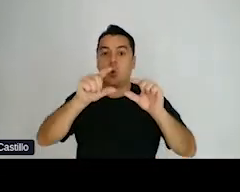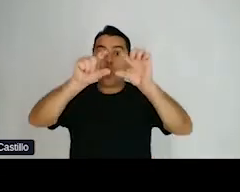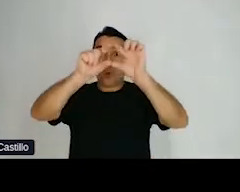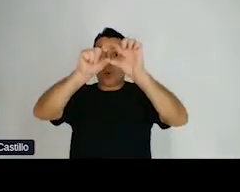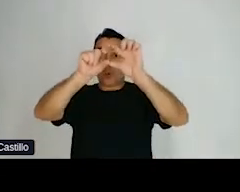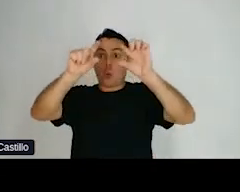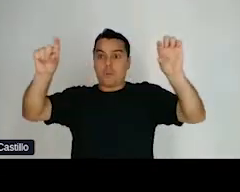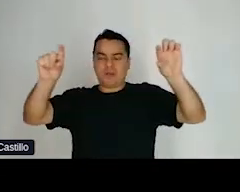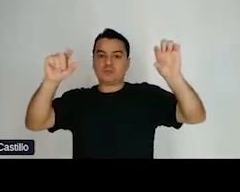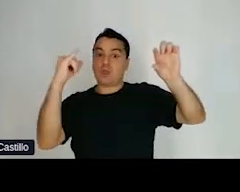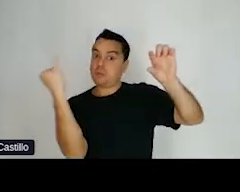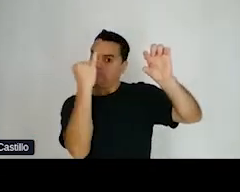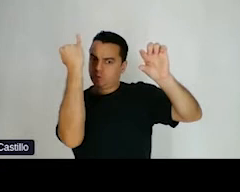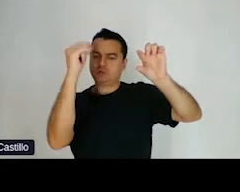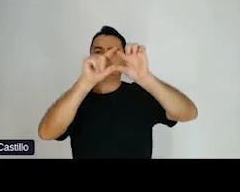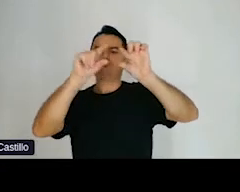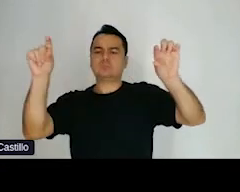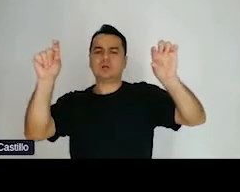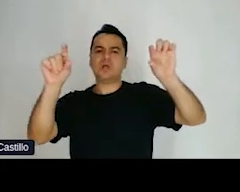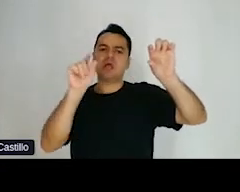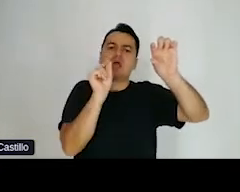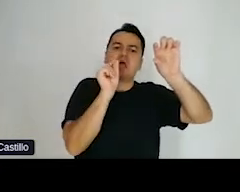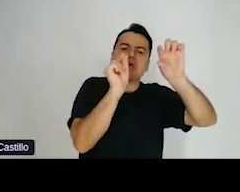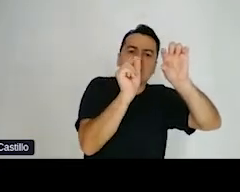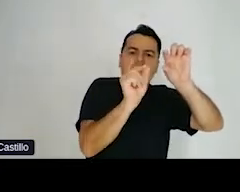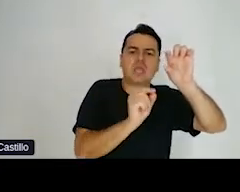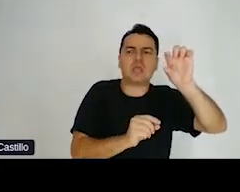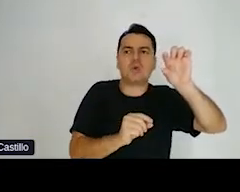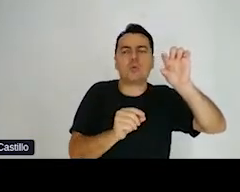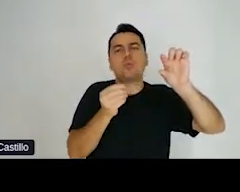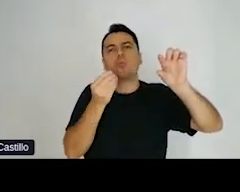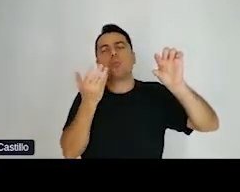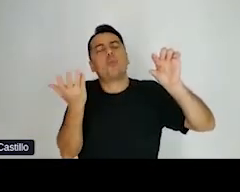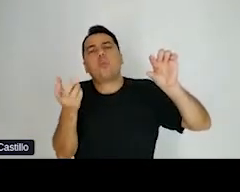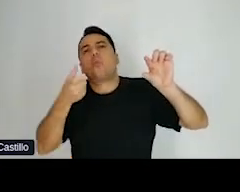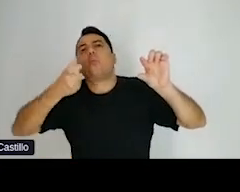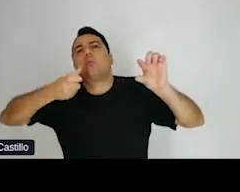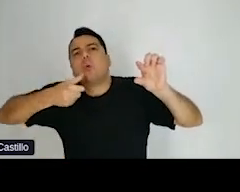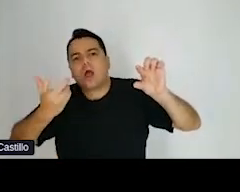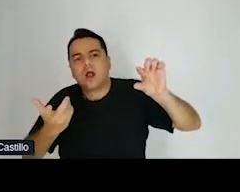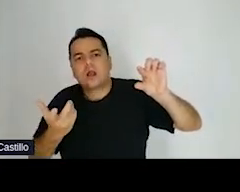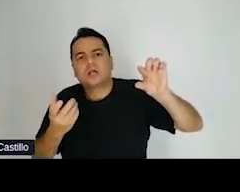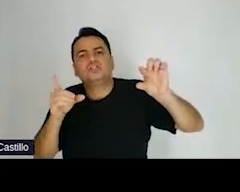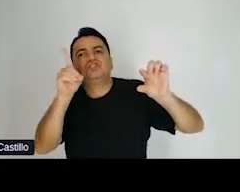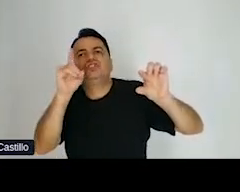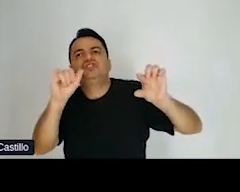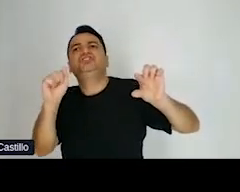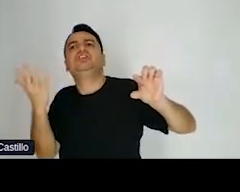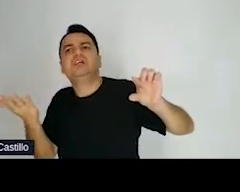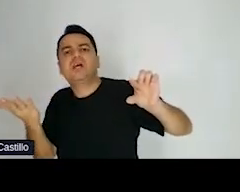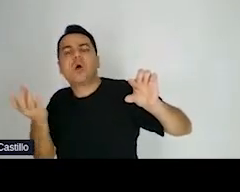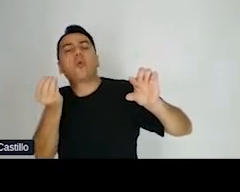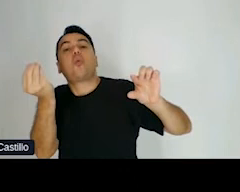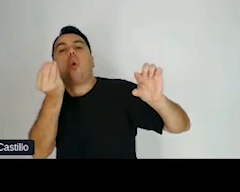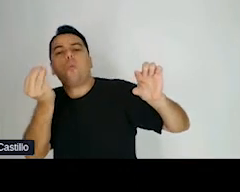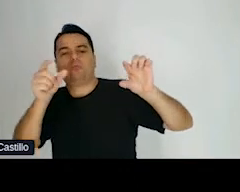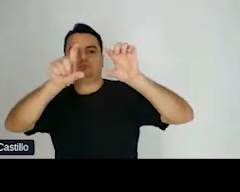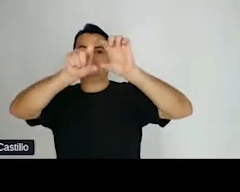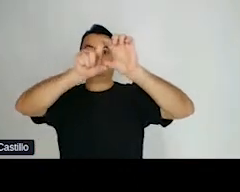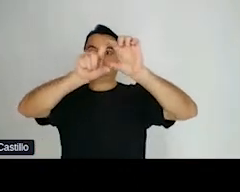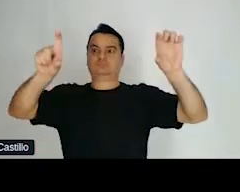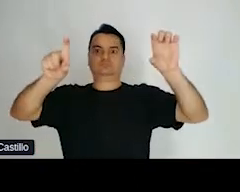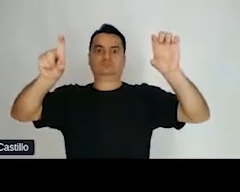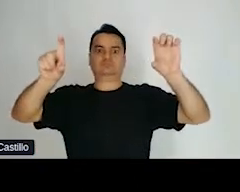que são quem, o que, onde, quando, porquê e como. É o famoso